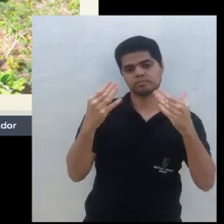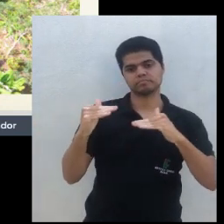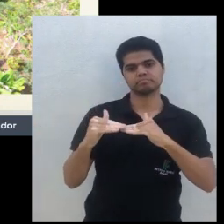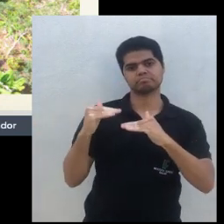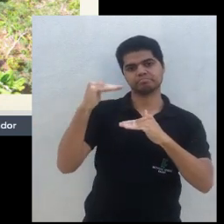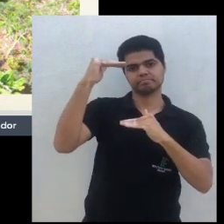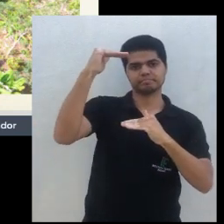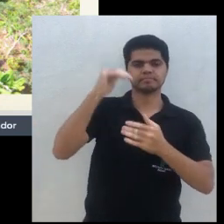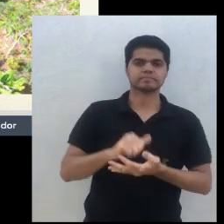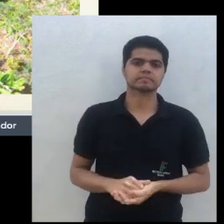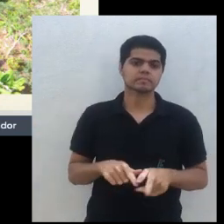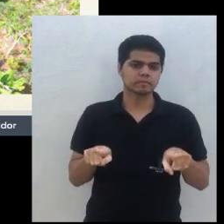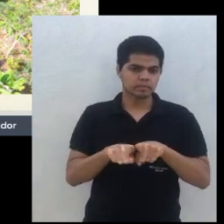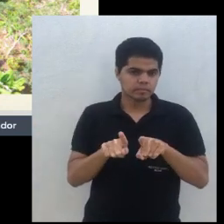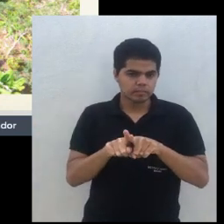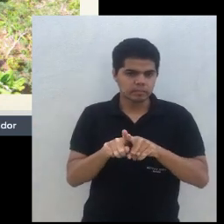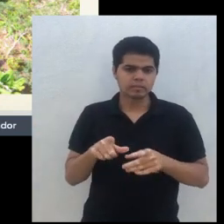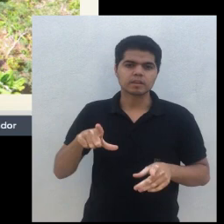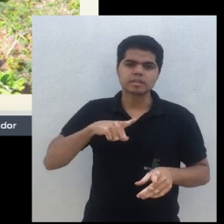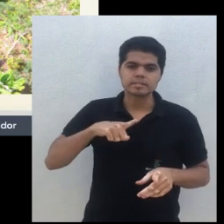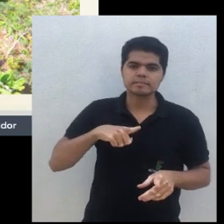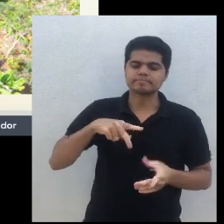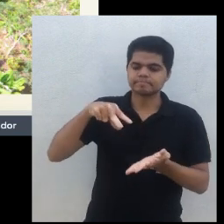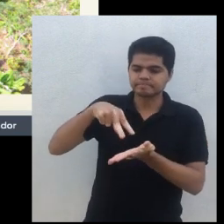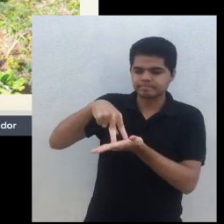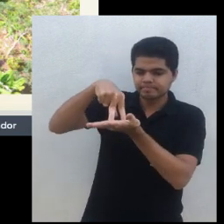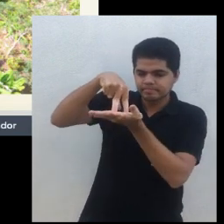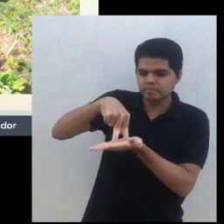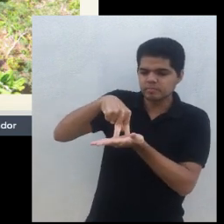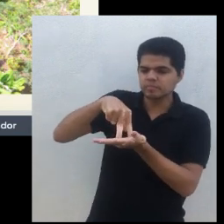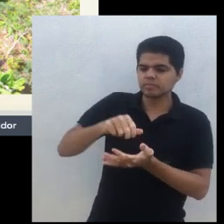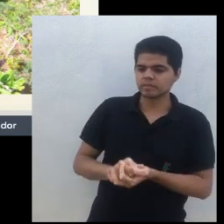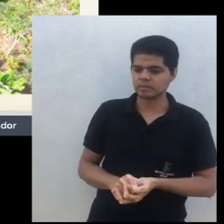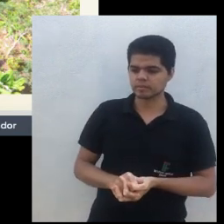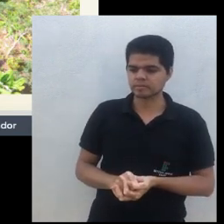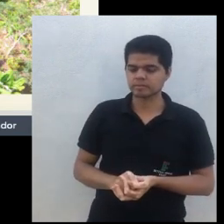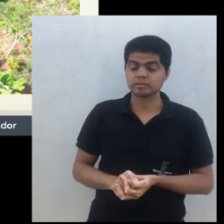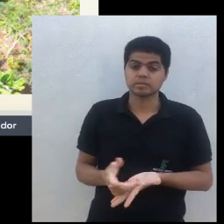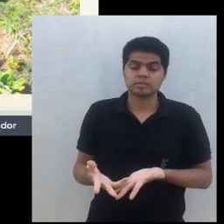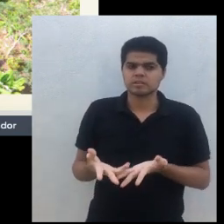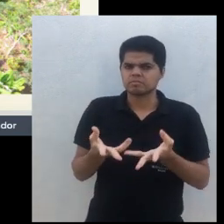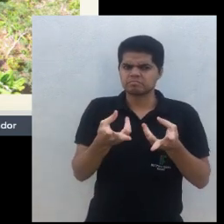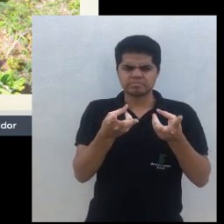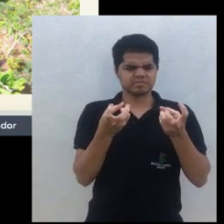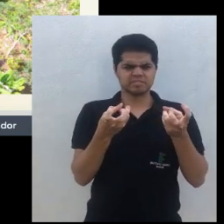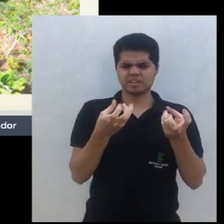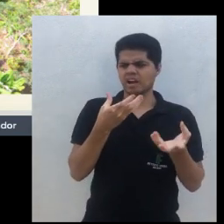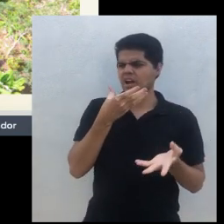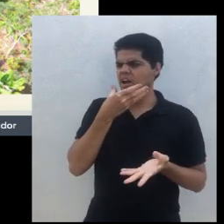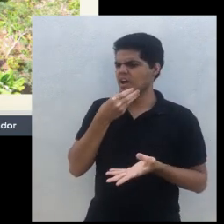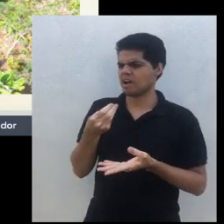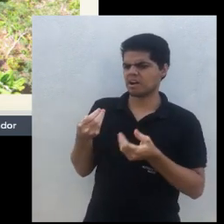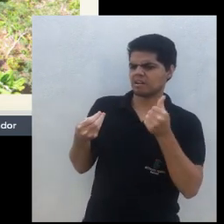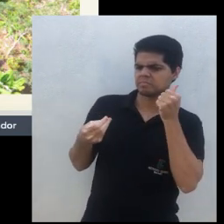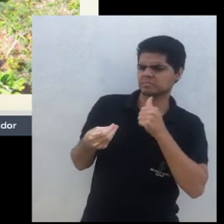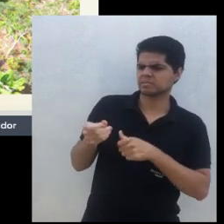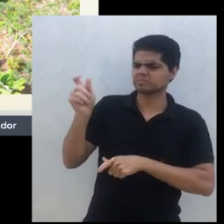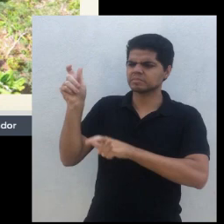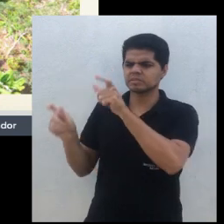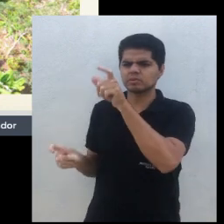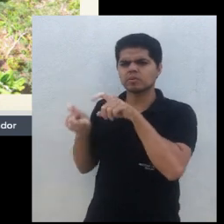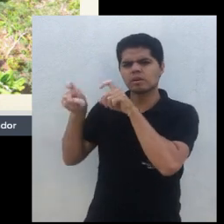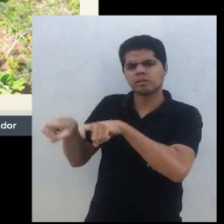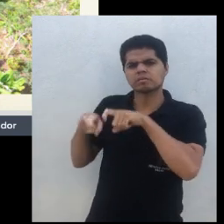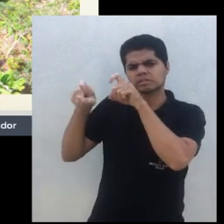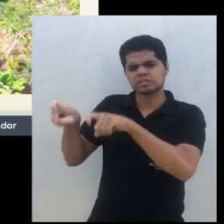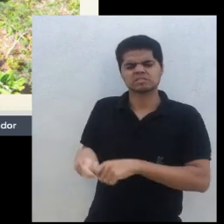Estabilidade ecológica, manejo de problemas fitossanitários, eu ainda não vi agricultores reclamando, aqueles que têm um